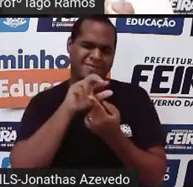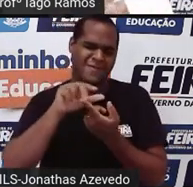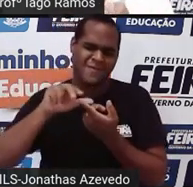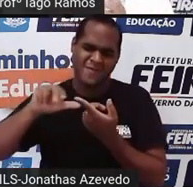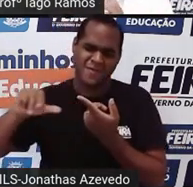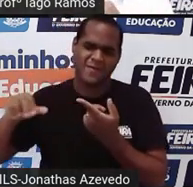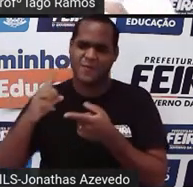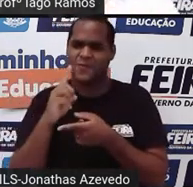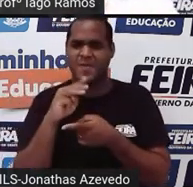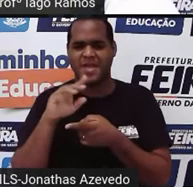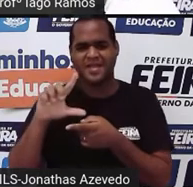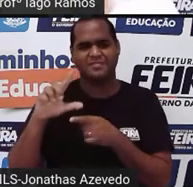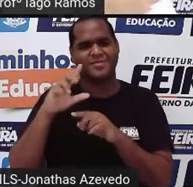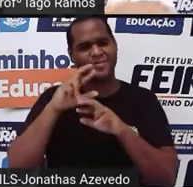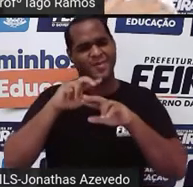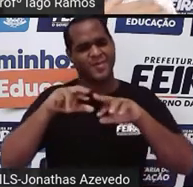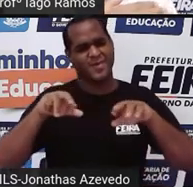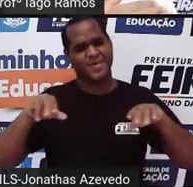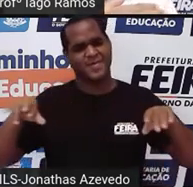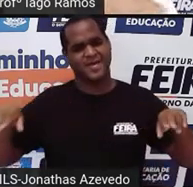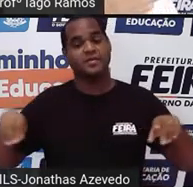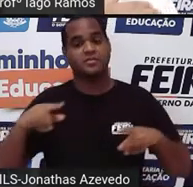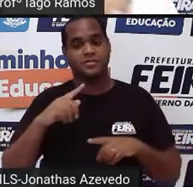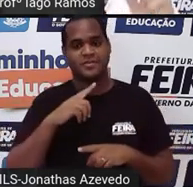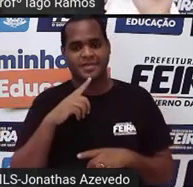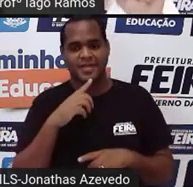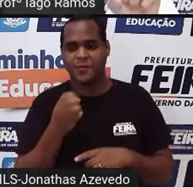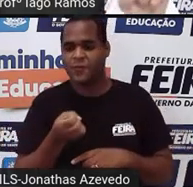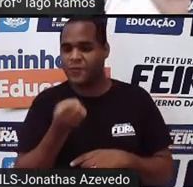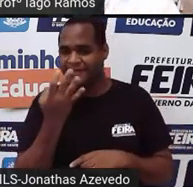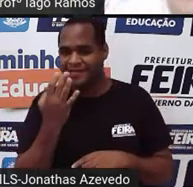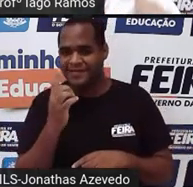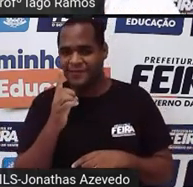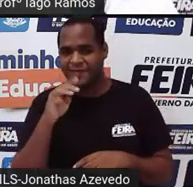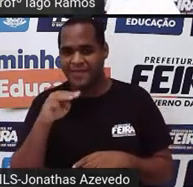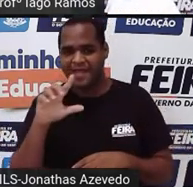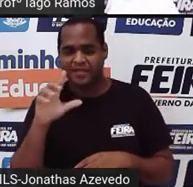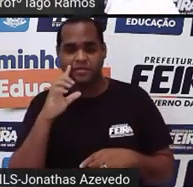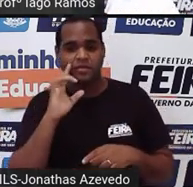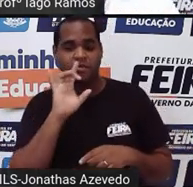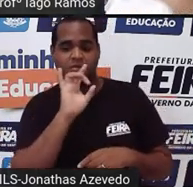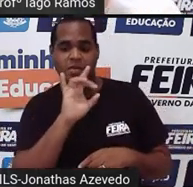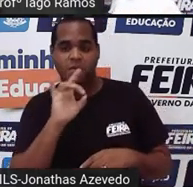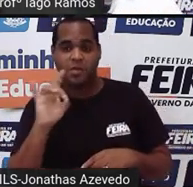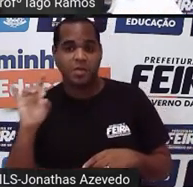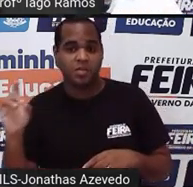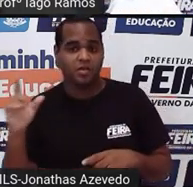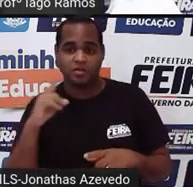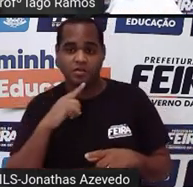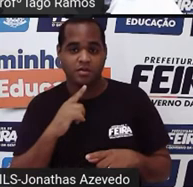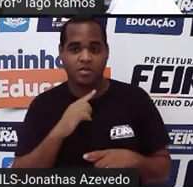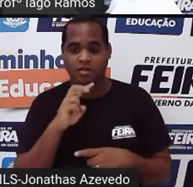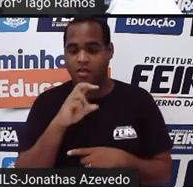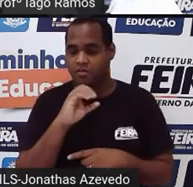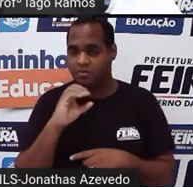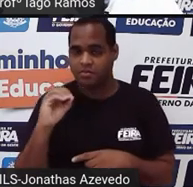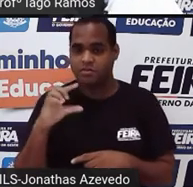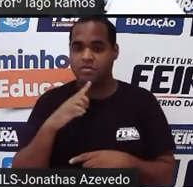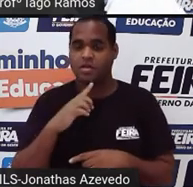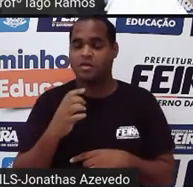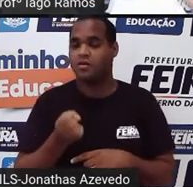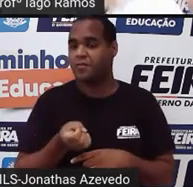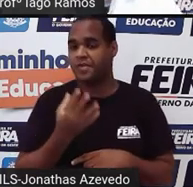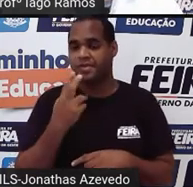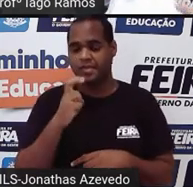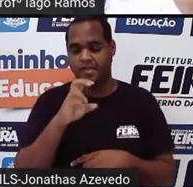quebrando de um em um. Então, quantos ml de um em um vai aparecer? Já que são 500 ml, vão